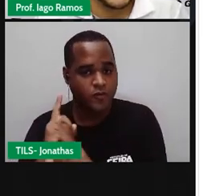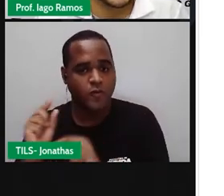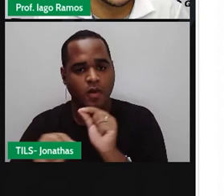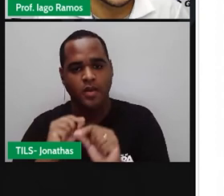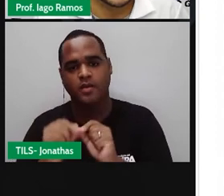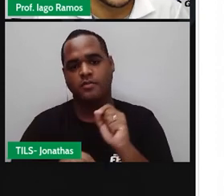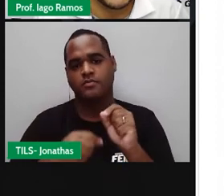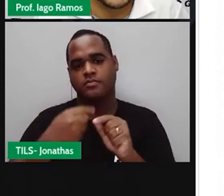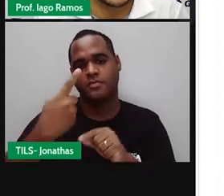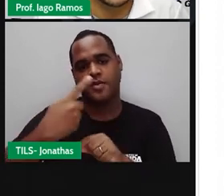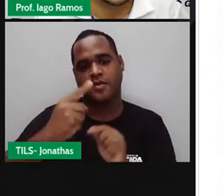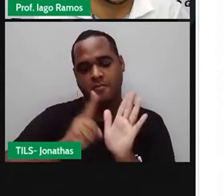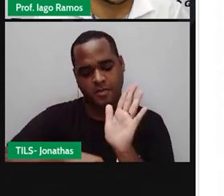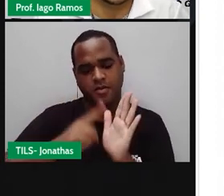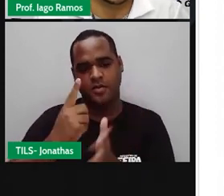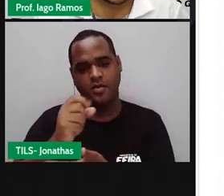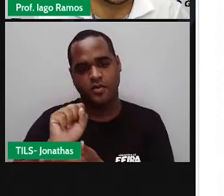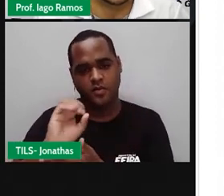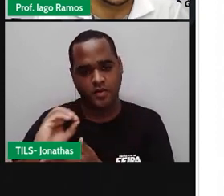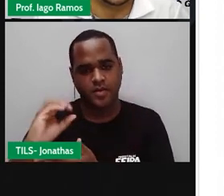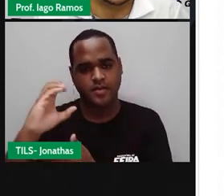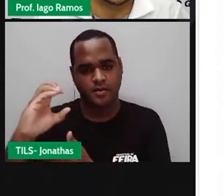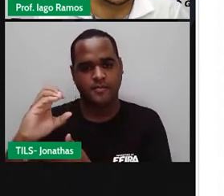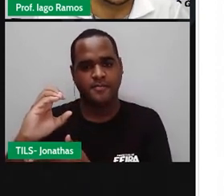Primeiro, menos 180.